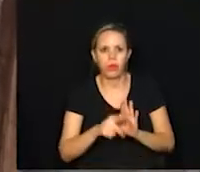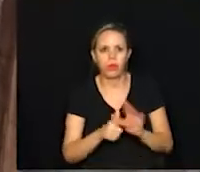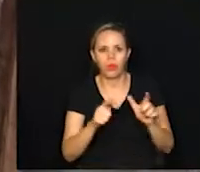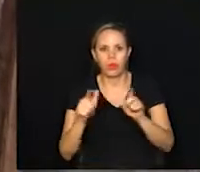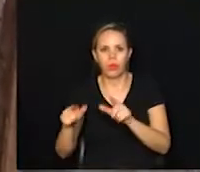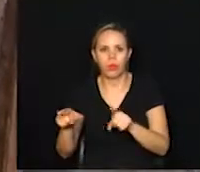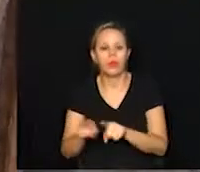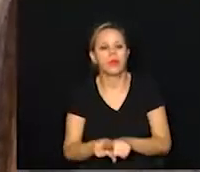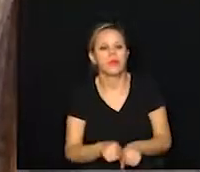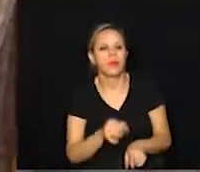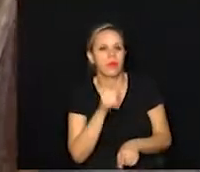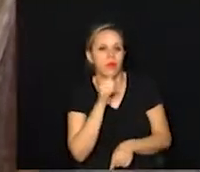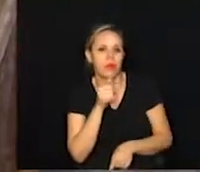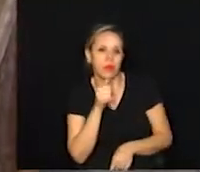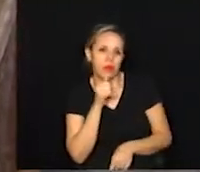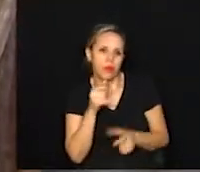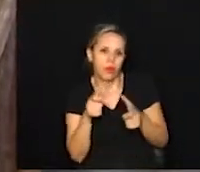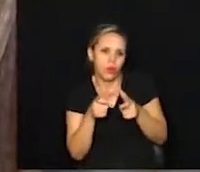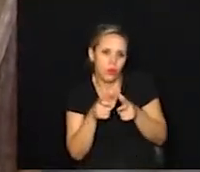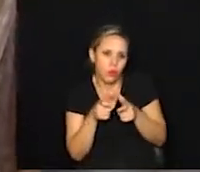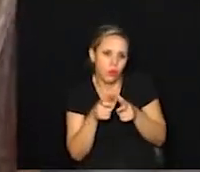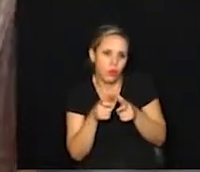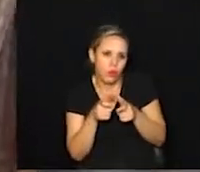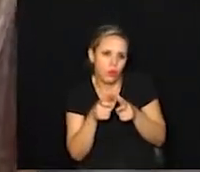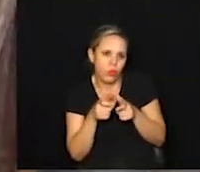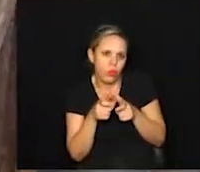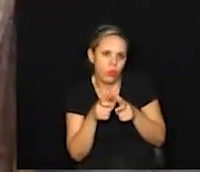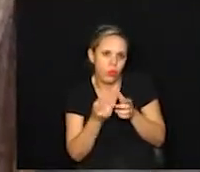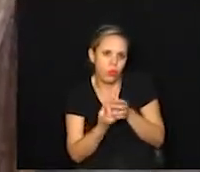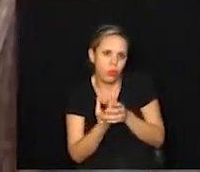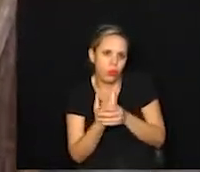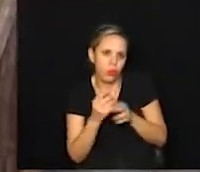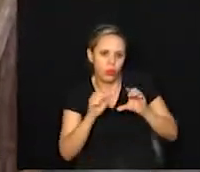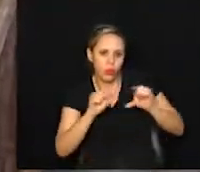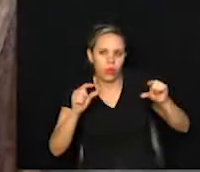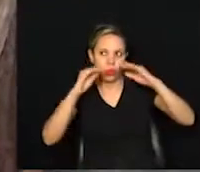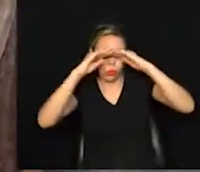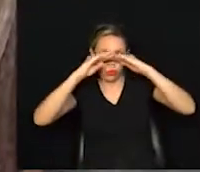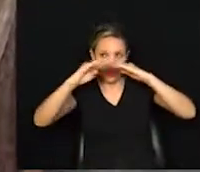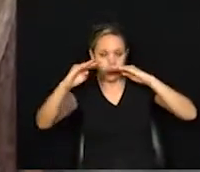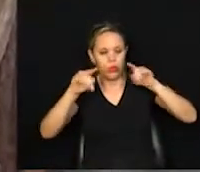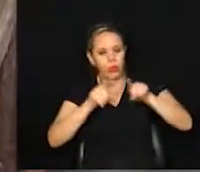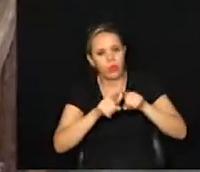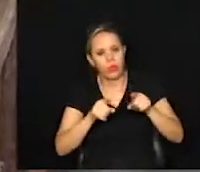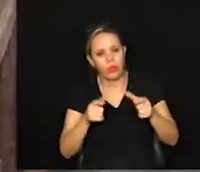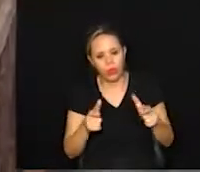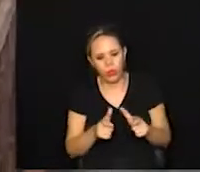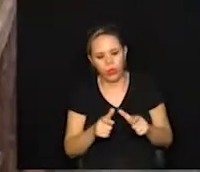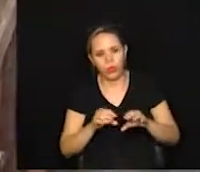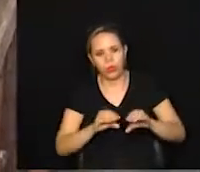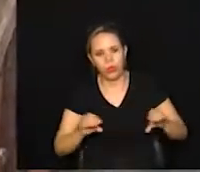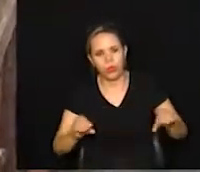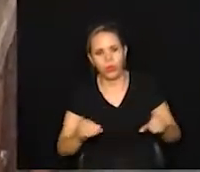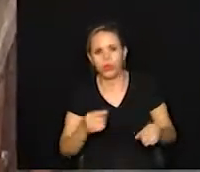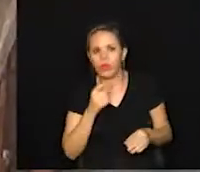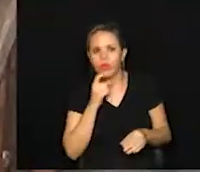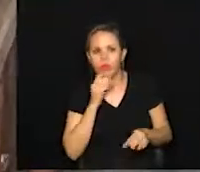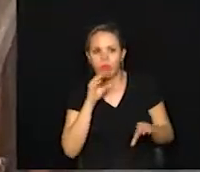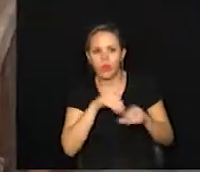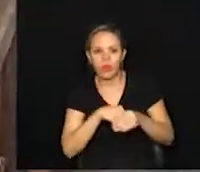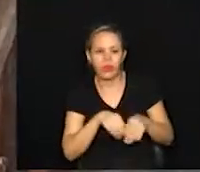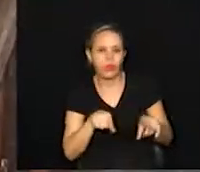fatores, que são os pratinhos pingadeiras da planta, calhas, bandejinha de água de acúmulo da geladeira.